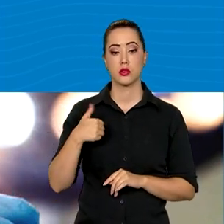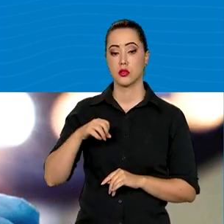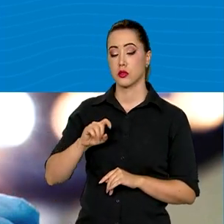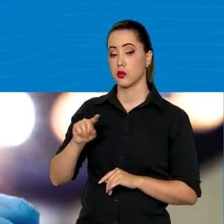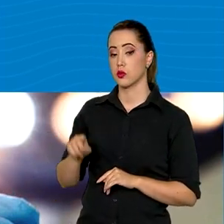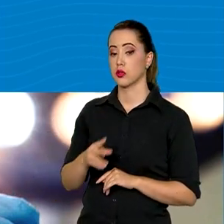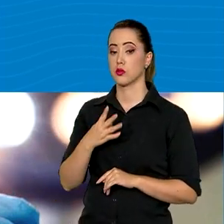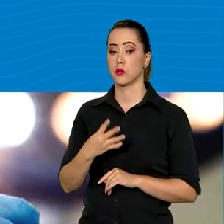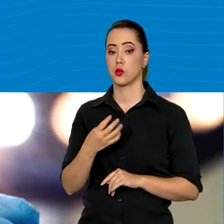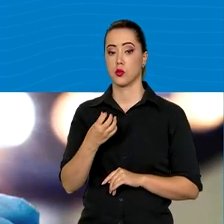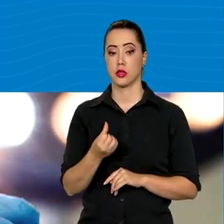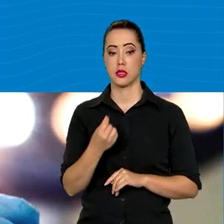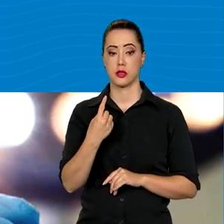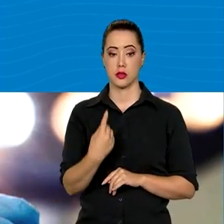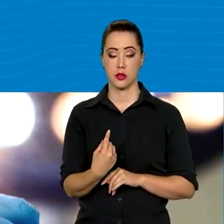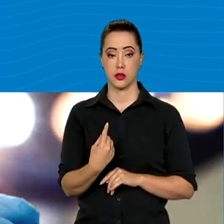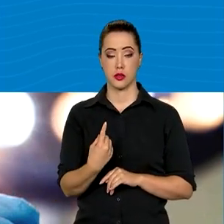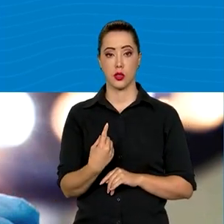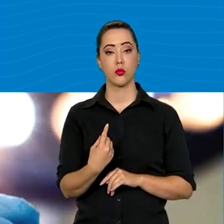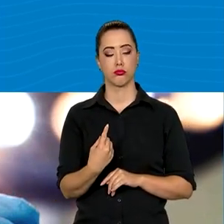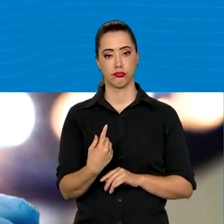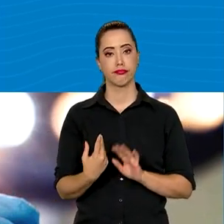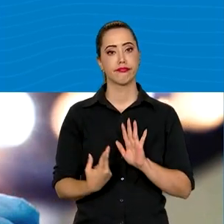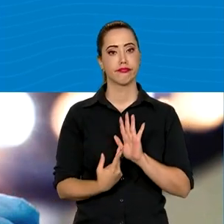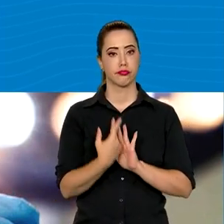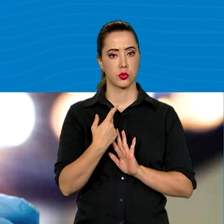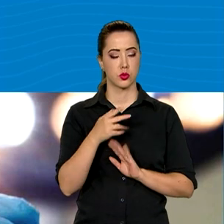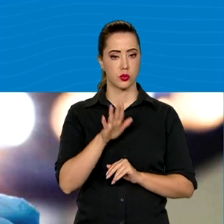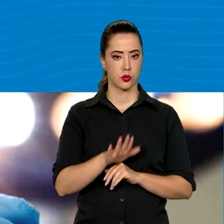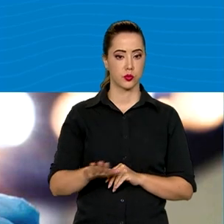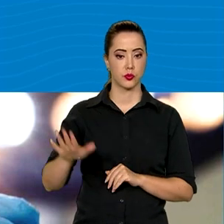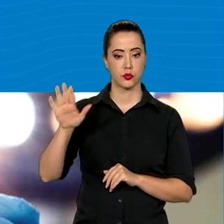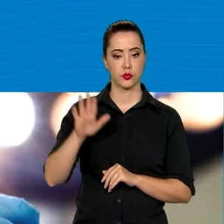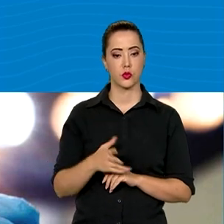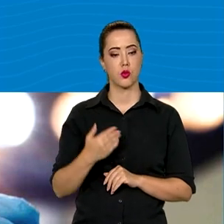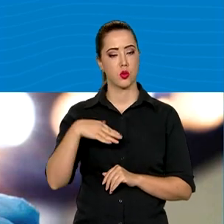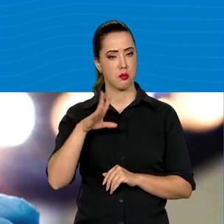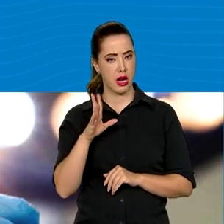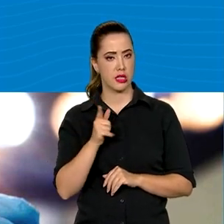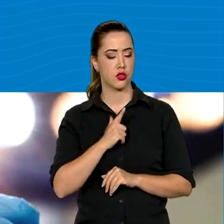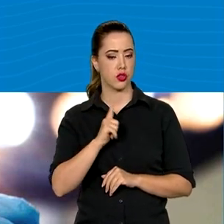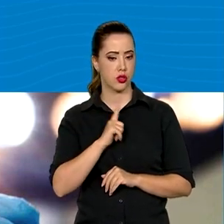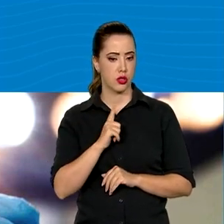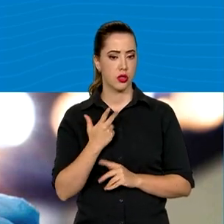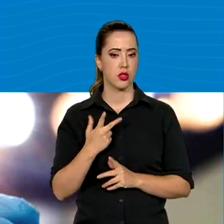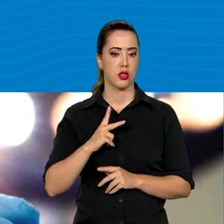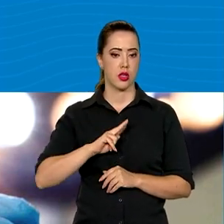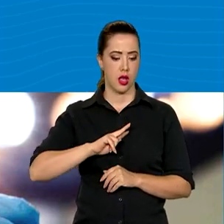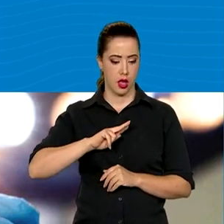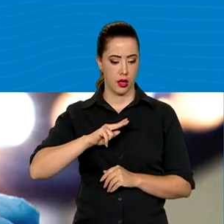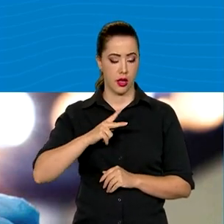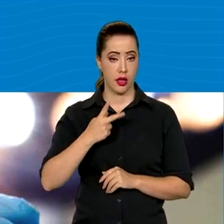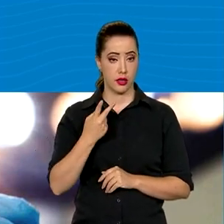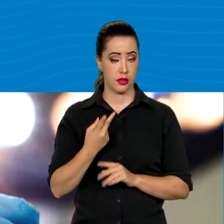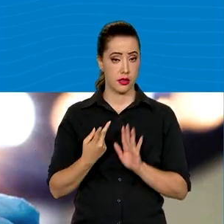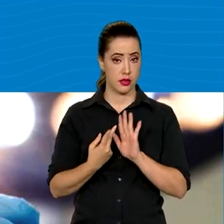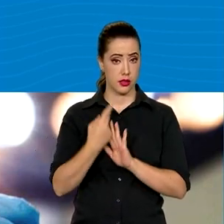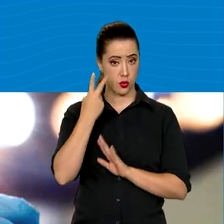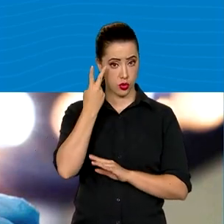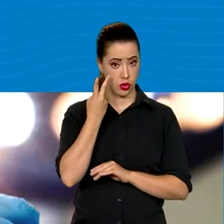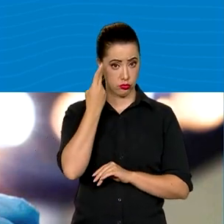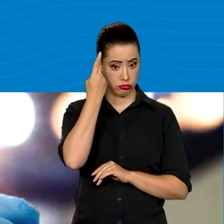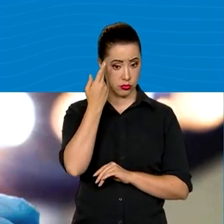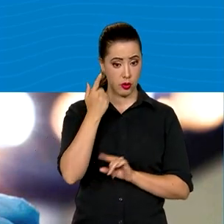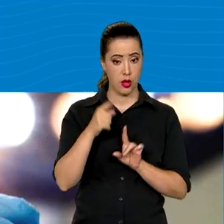.461 procedimentos em todo o país. Os mais comuns foram transplantes de córnea, rim,